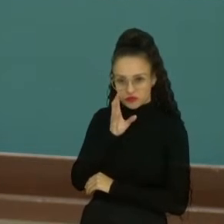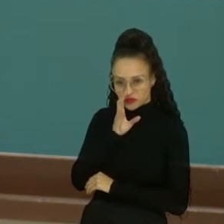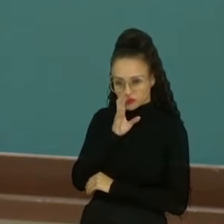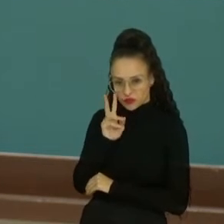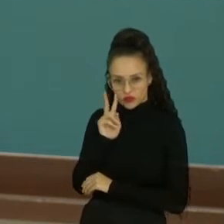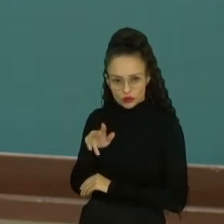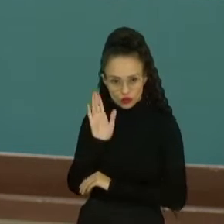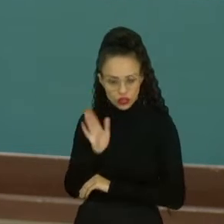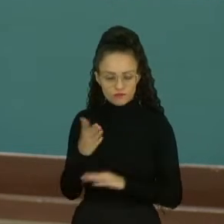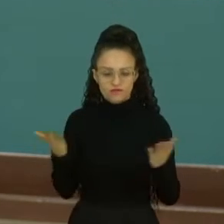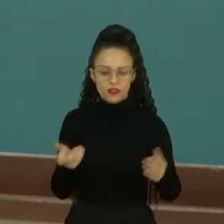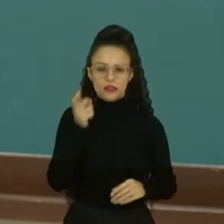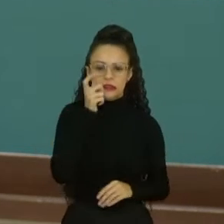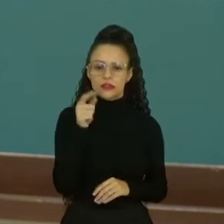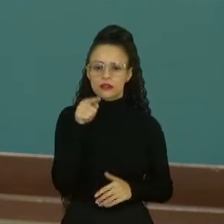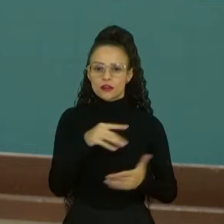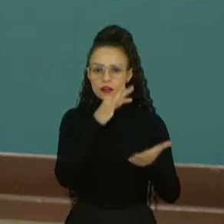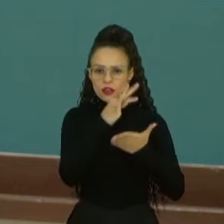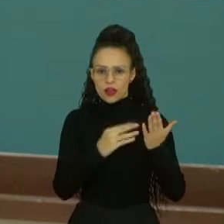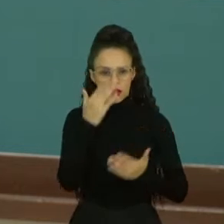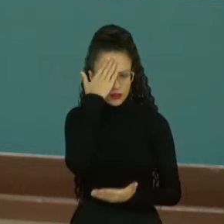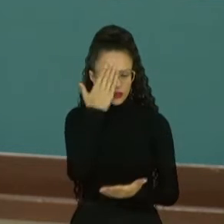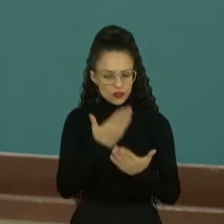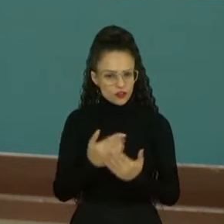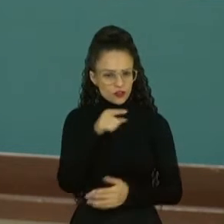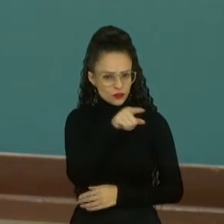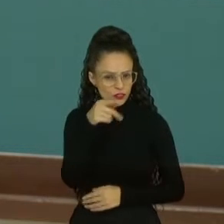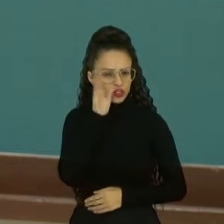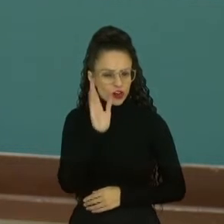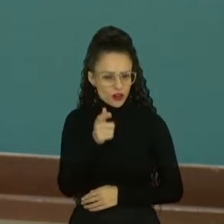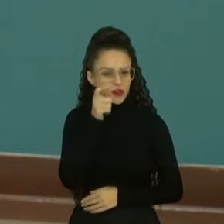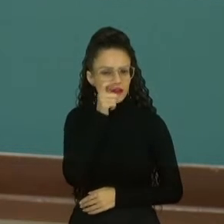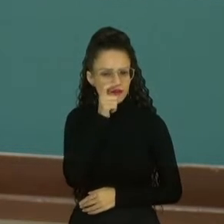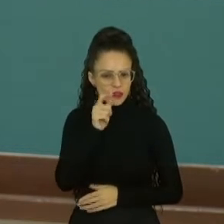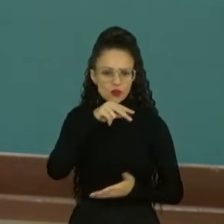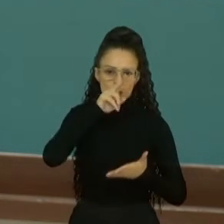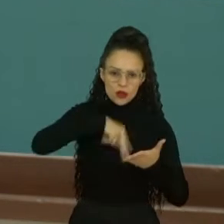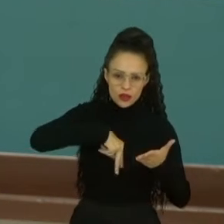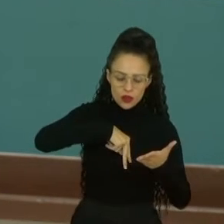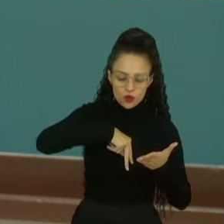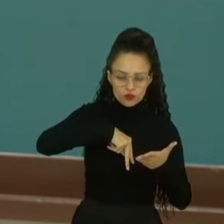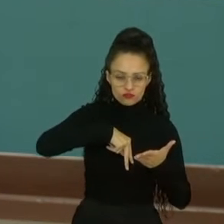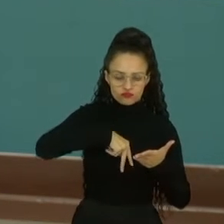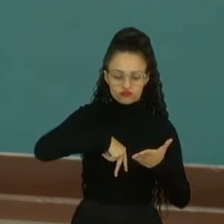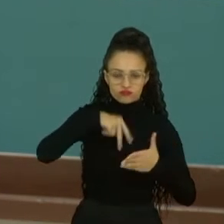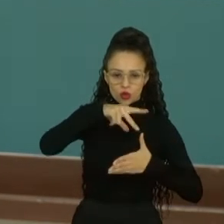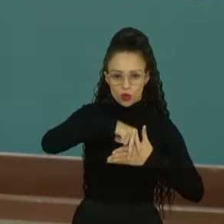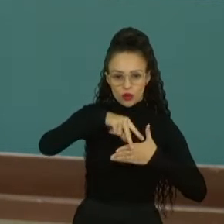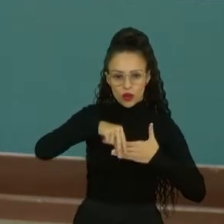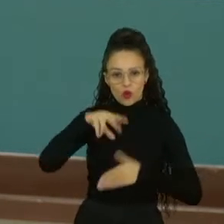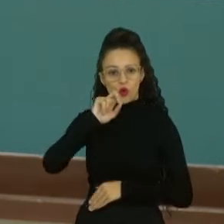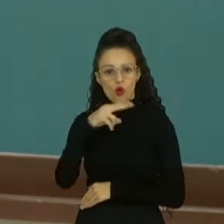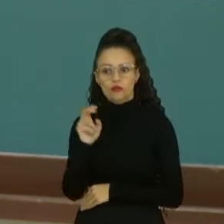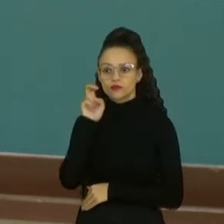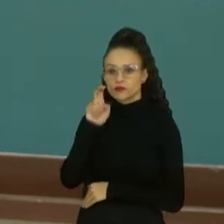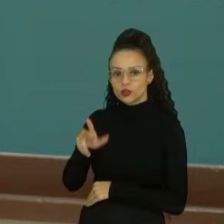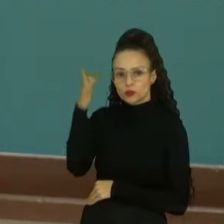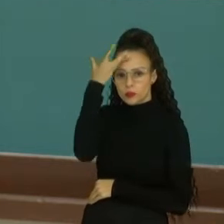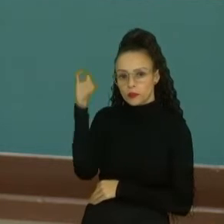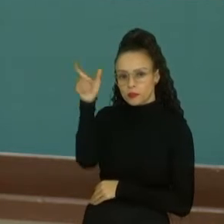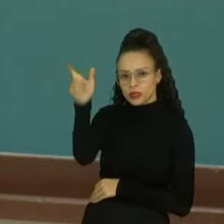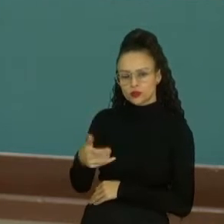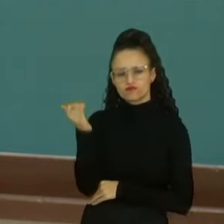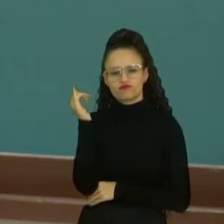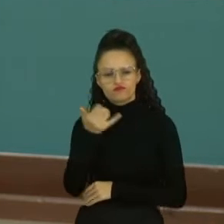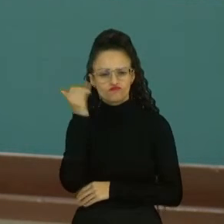esse texto. Eu acredito que em algum momento você já teve acesso ou à leitura ou mesmo à contação